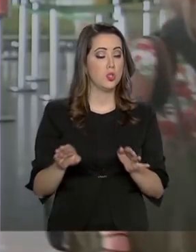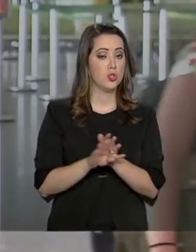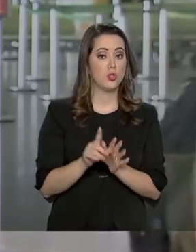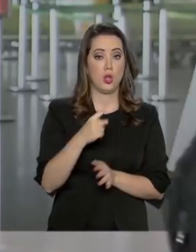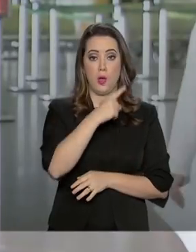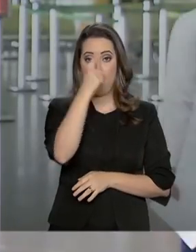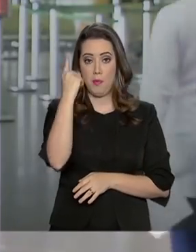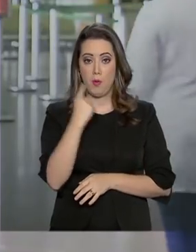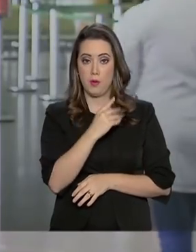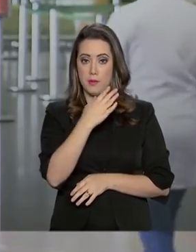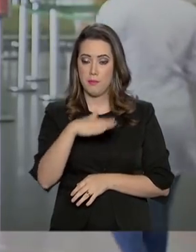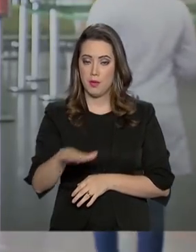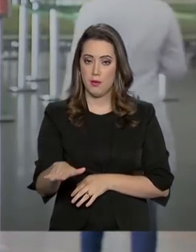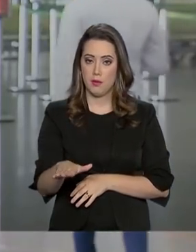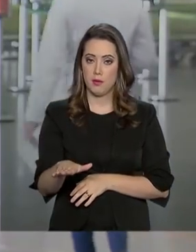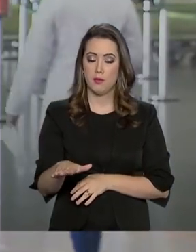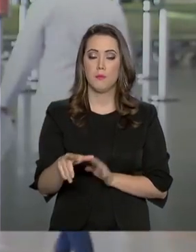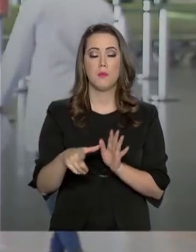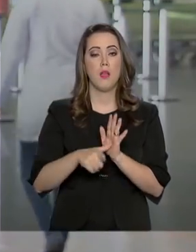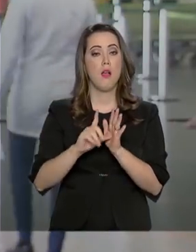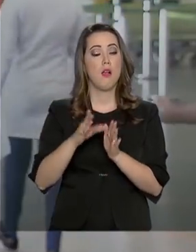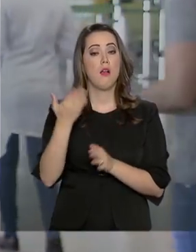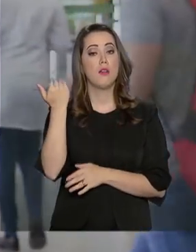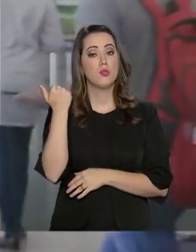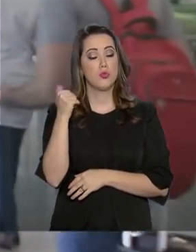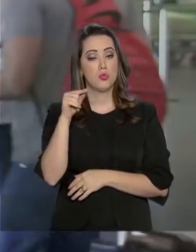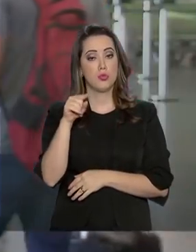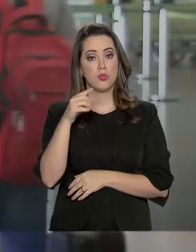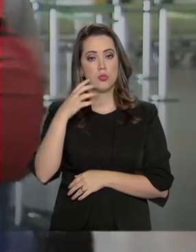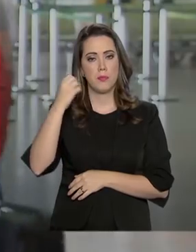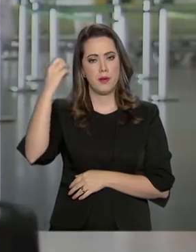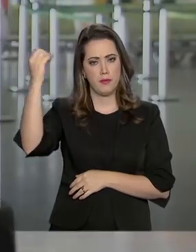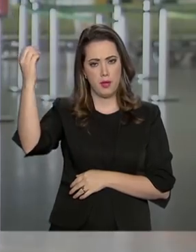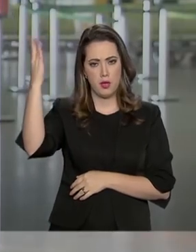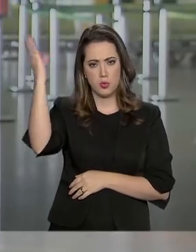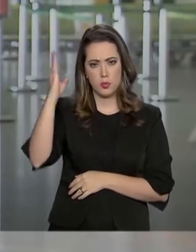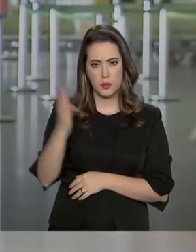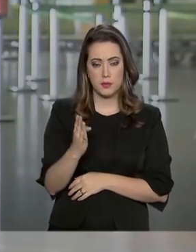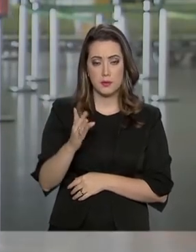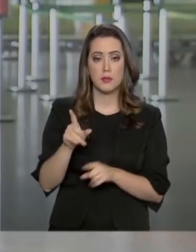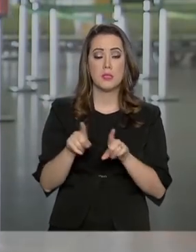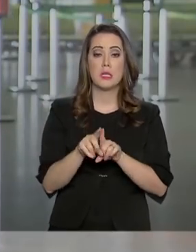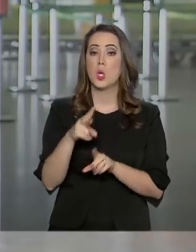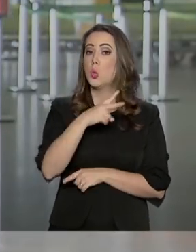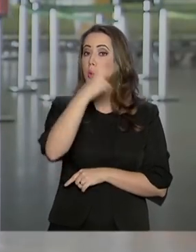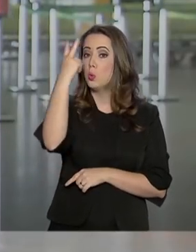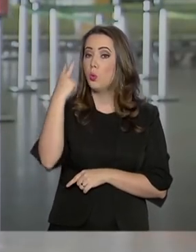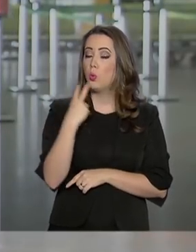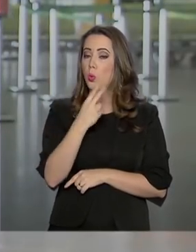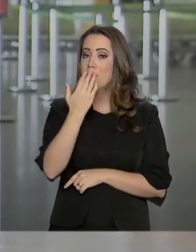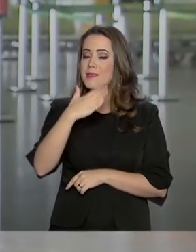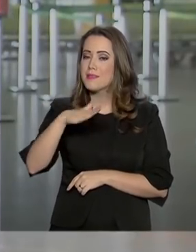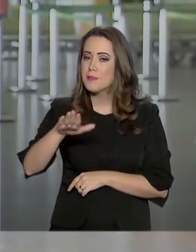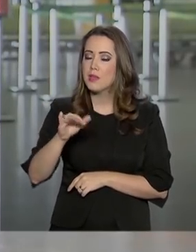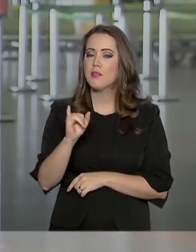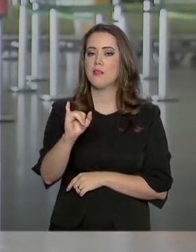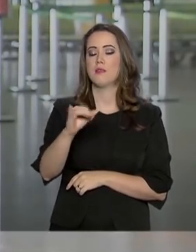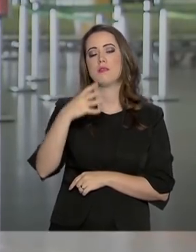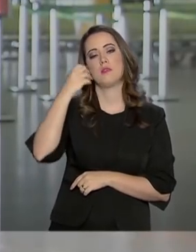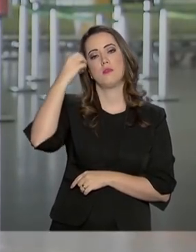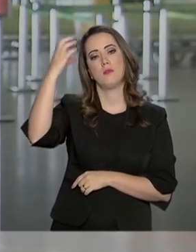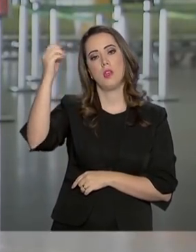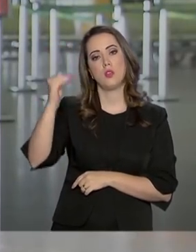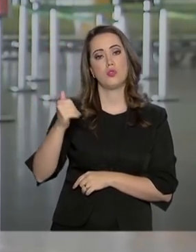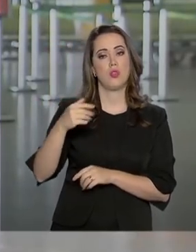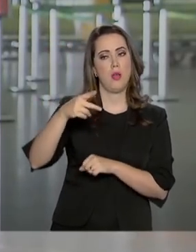1h30 de antecedência para os voos nacionais, os voos domésticos, e com 2h30 de antecedência para os voos